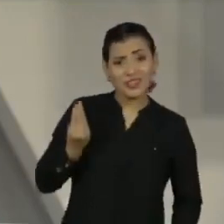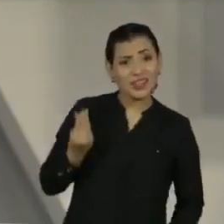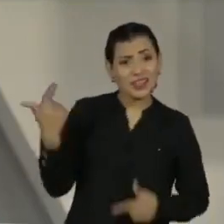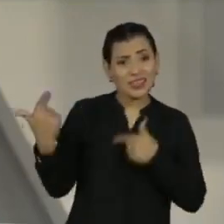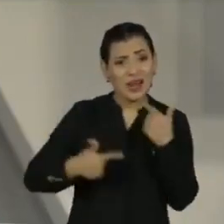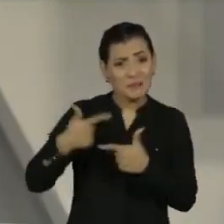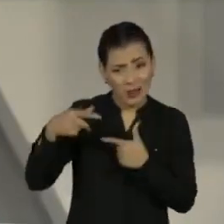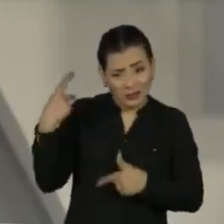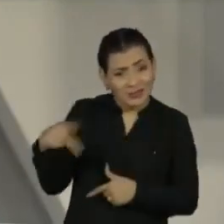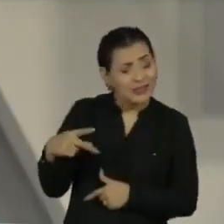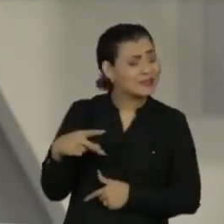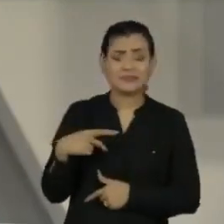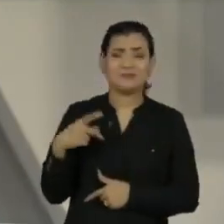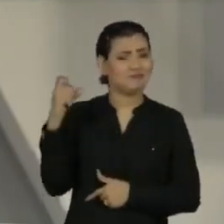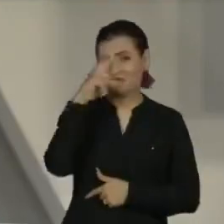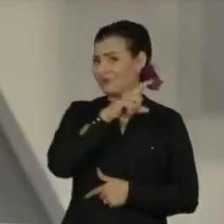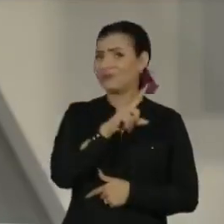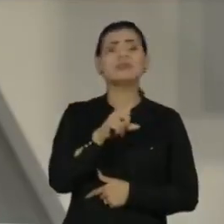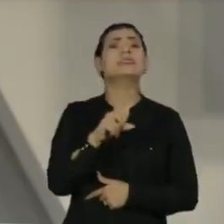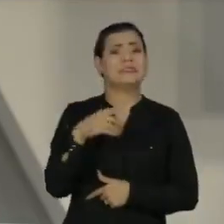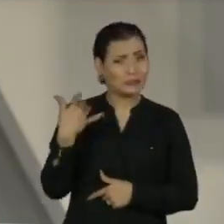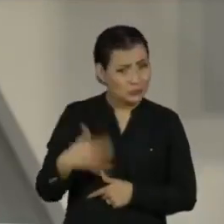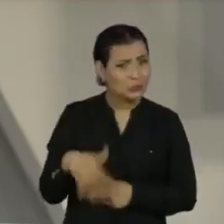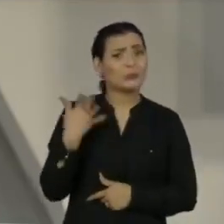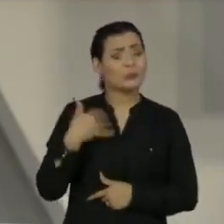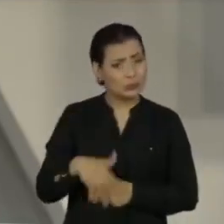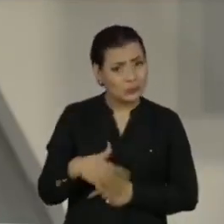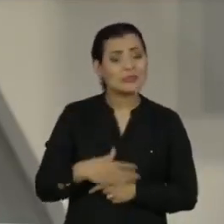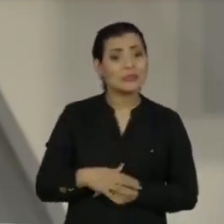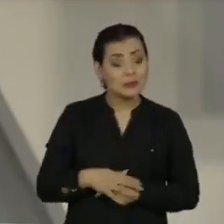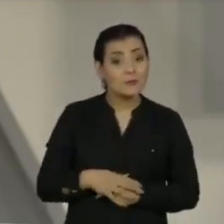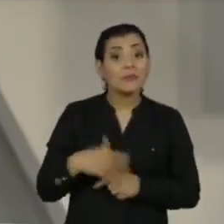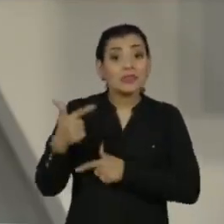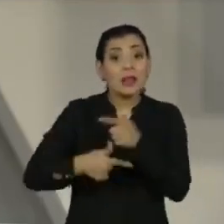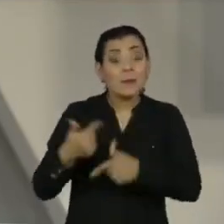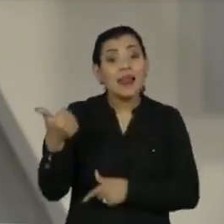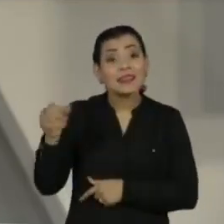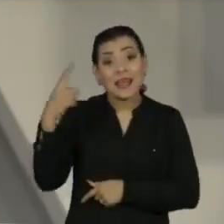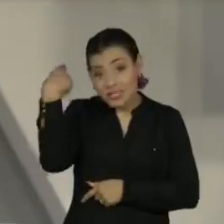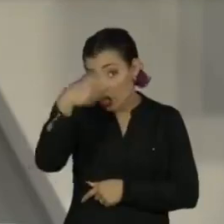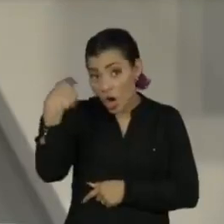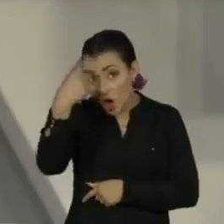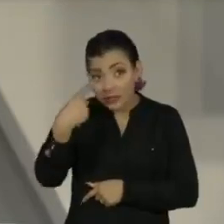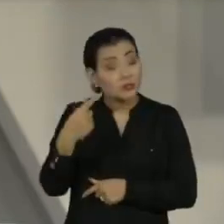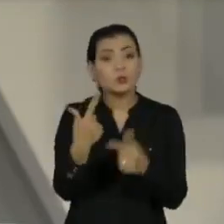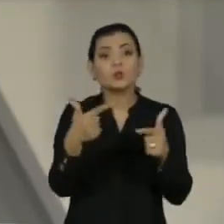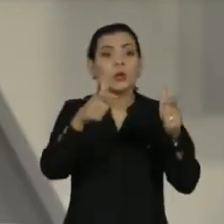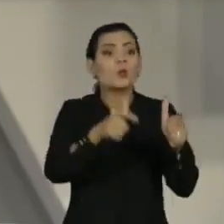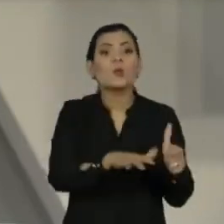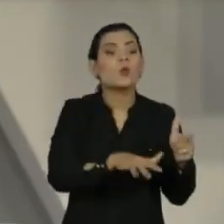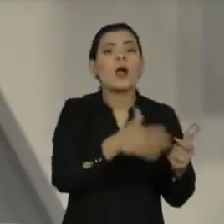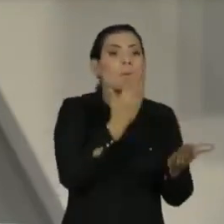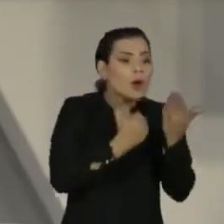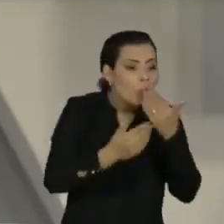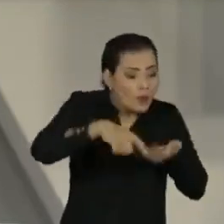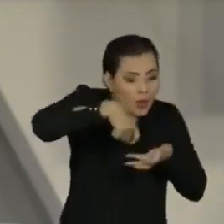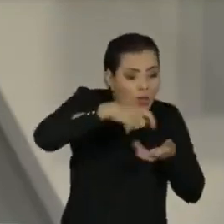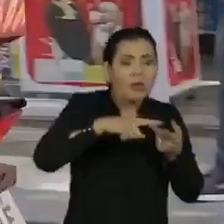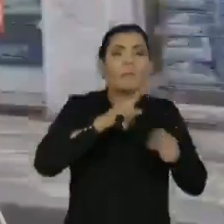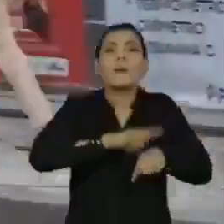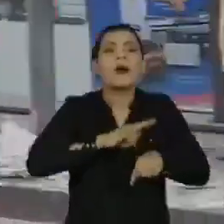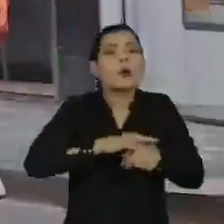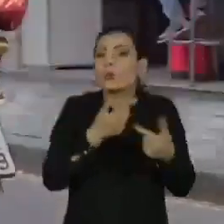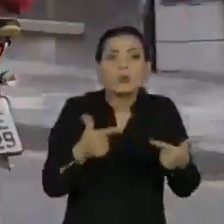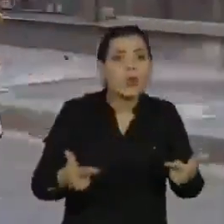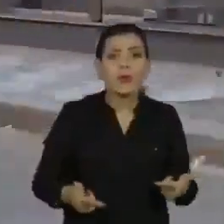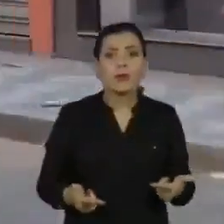trabalho desses entregadores são precárias. Eles trabalham em média 10 horas por dia e não têm um local de apoio para comer e ir ao banheiro.